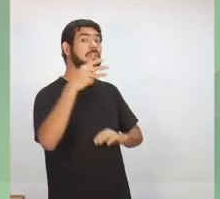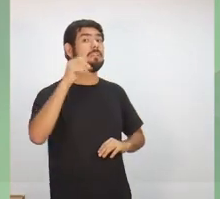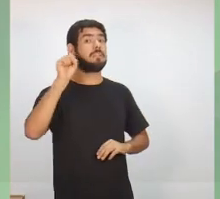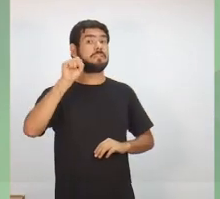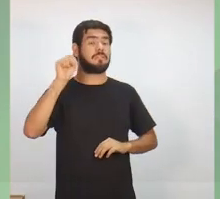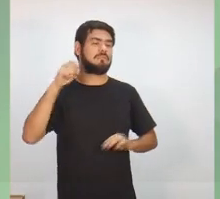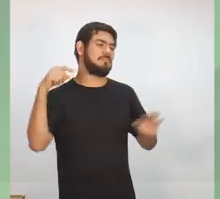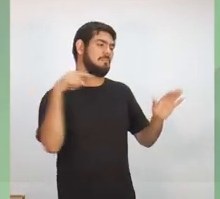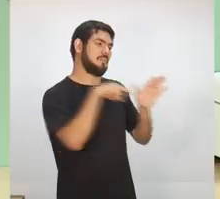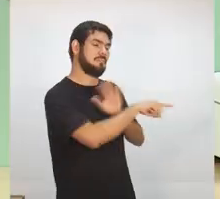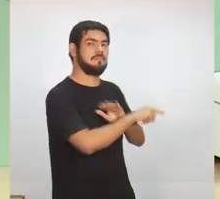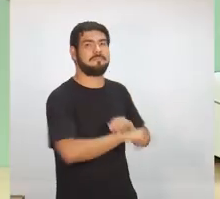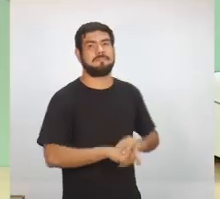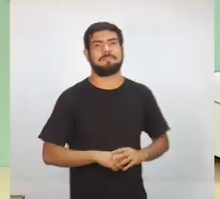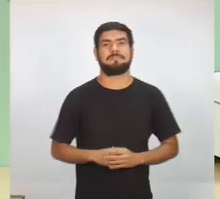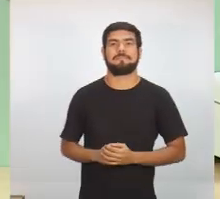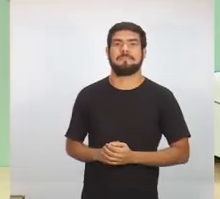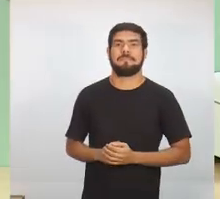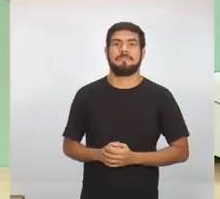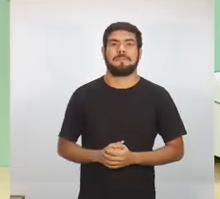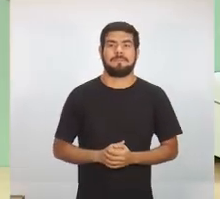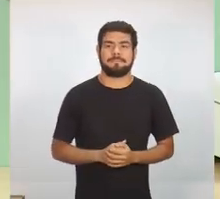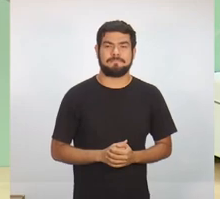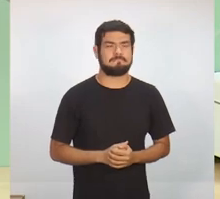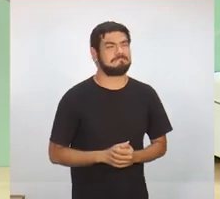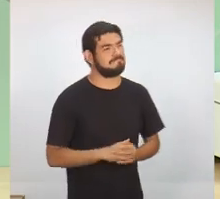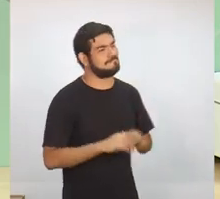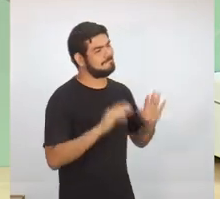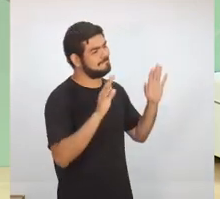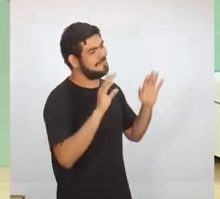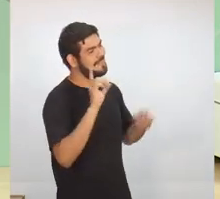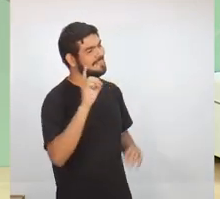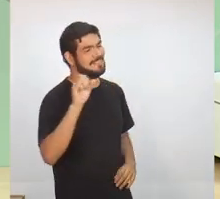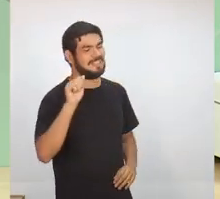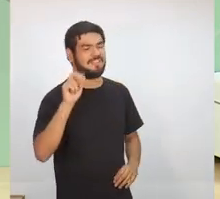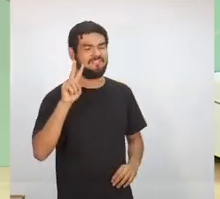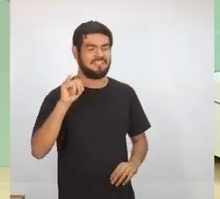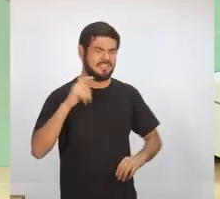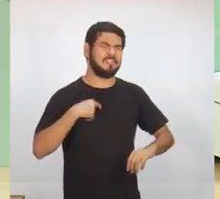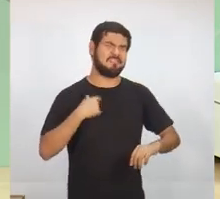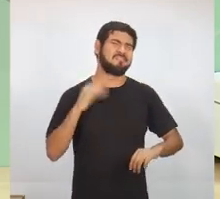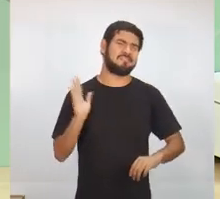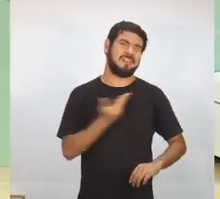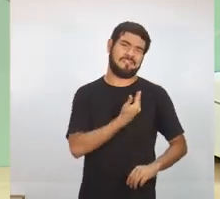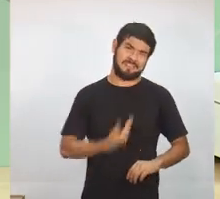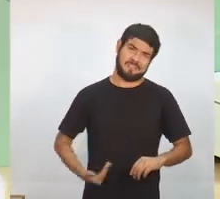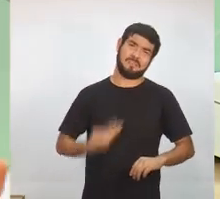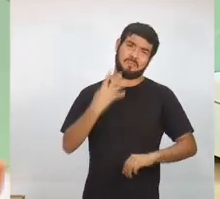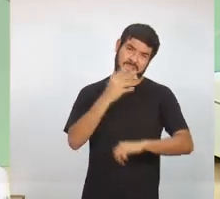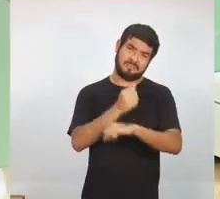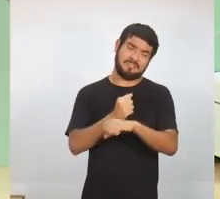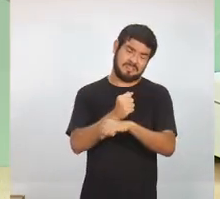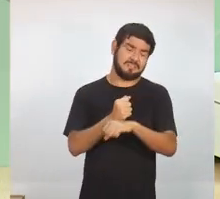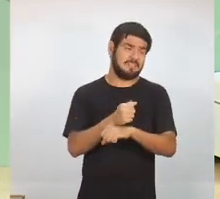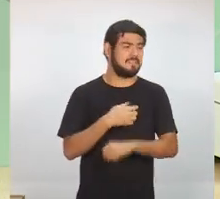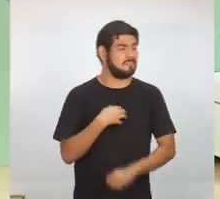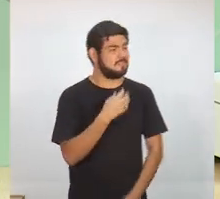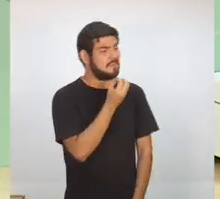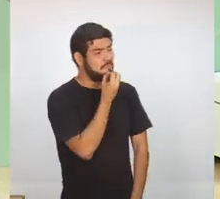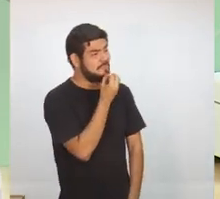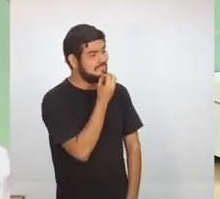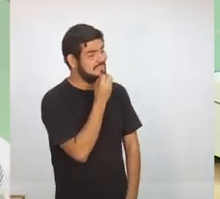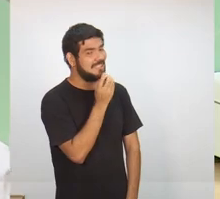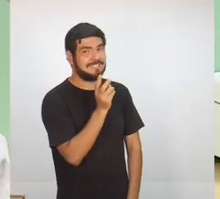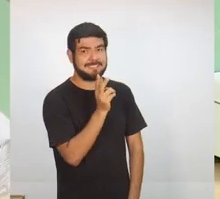candidato Davi Almeida. Davi, eu fui governador por quatro anos e tive a oportunidade